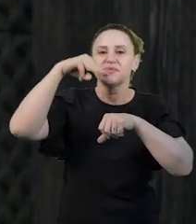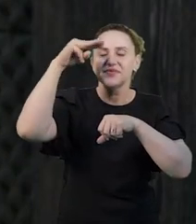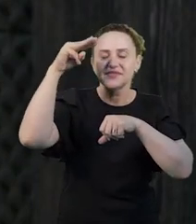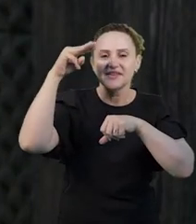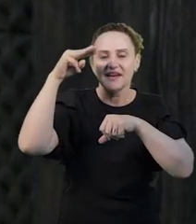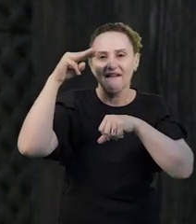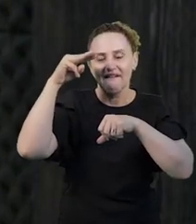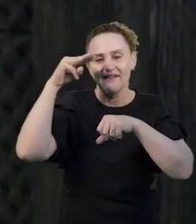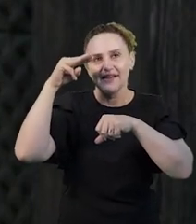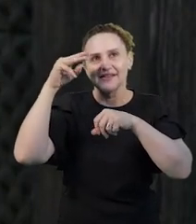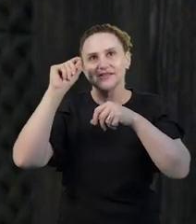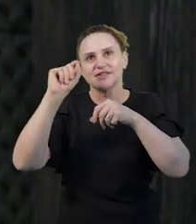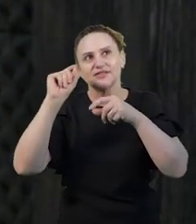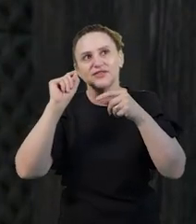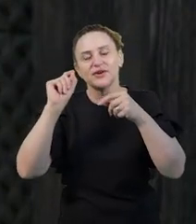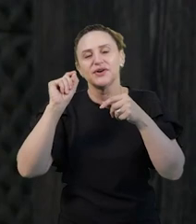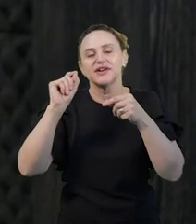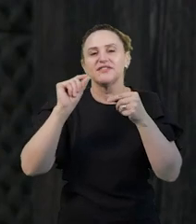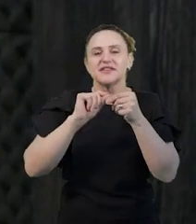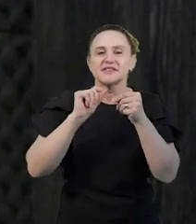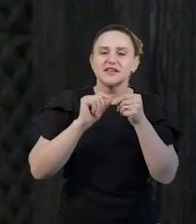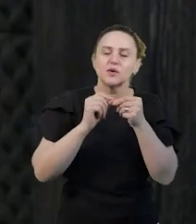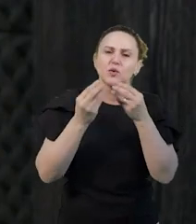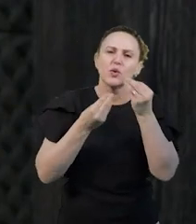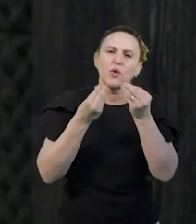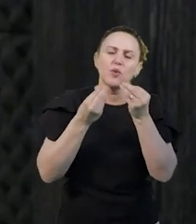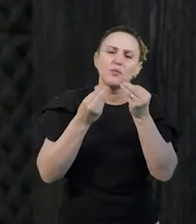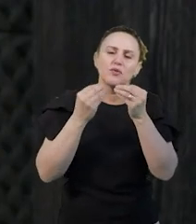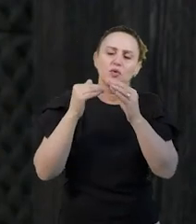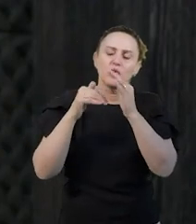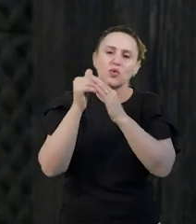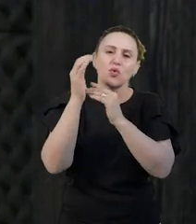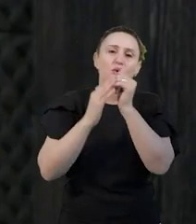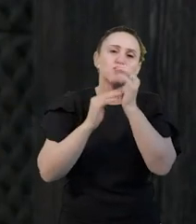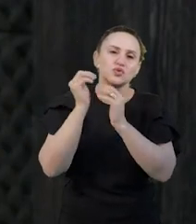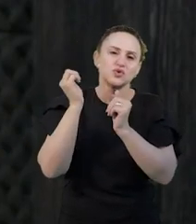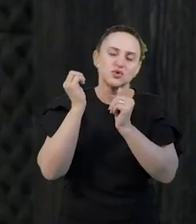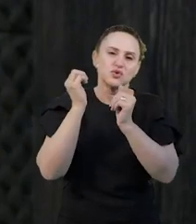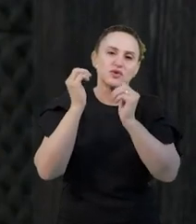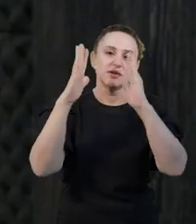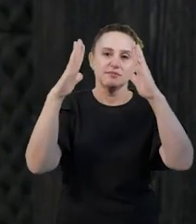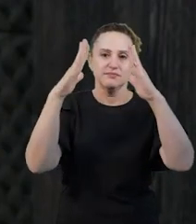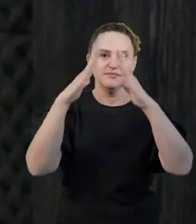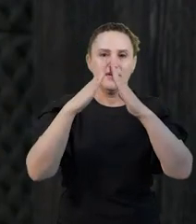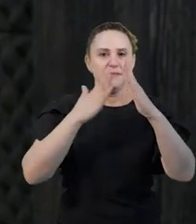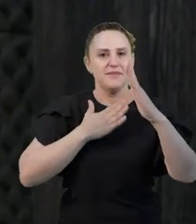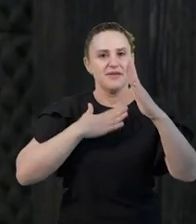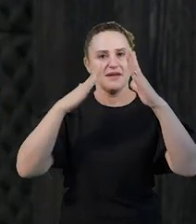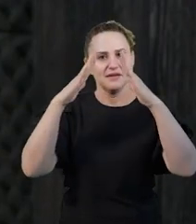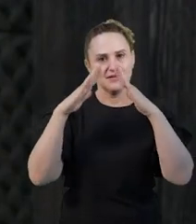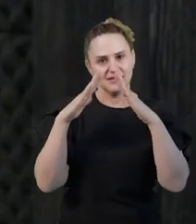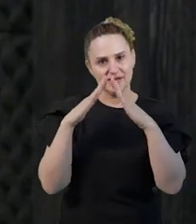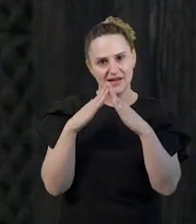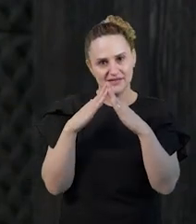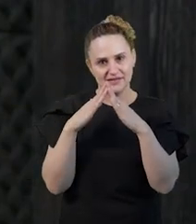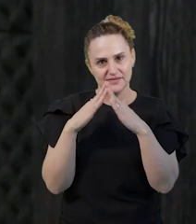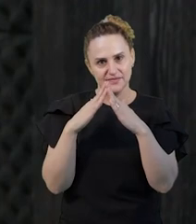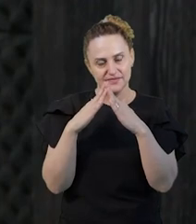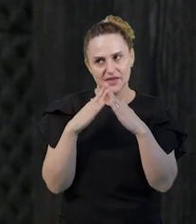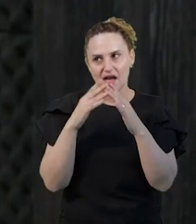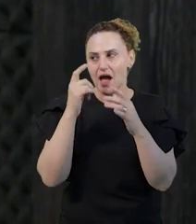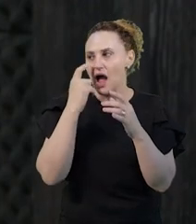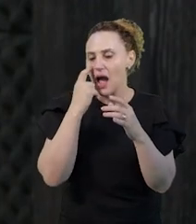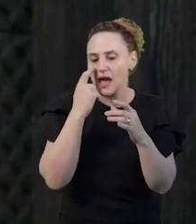importância da matemática, pelo tema, pela casa,